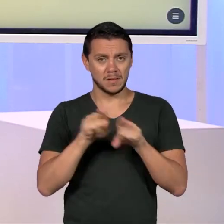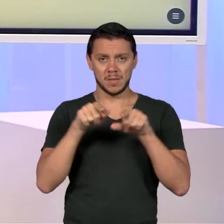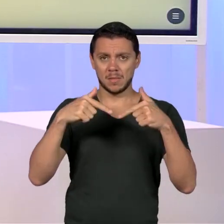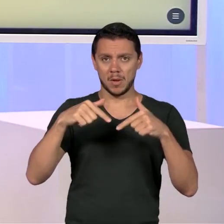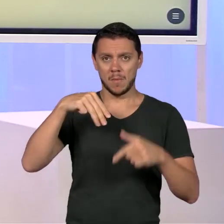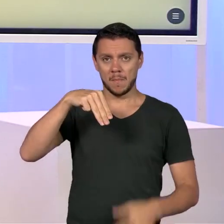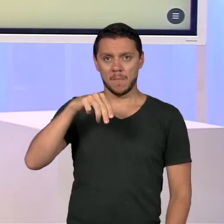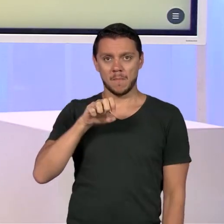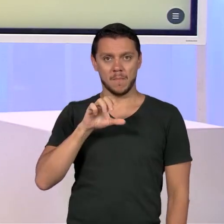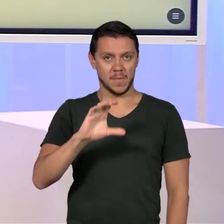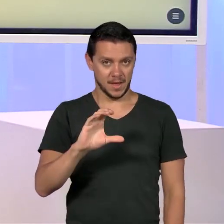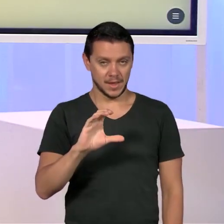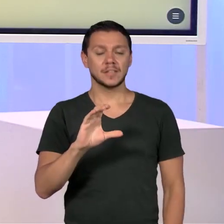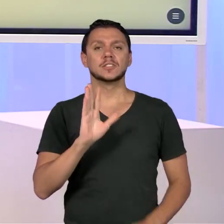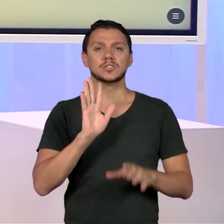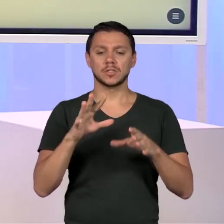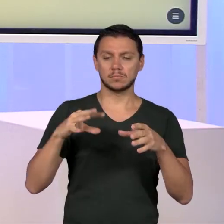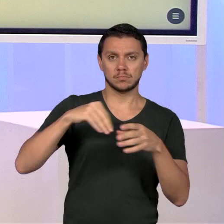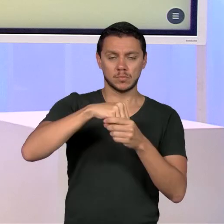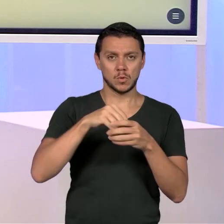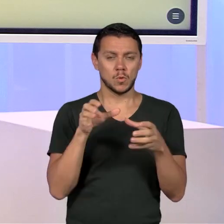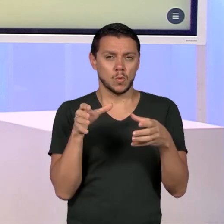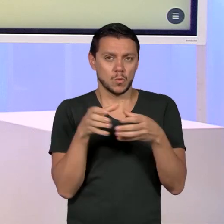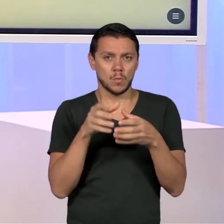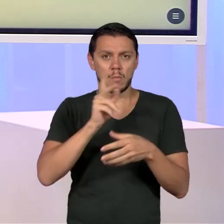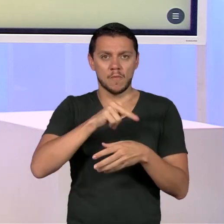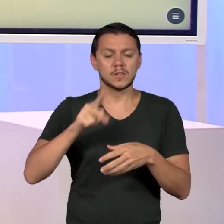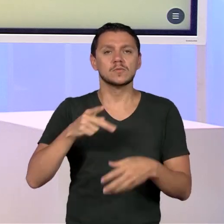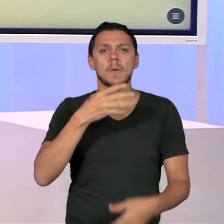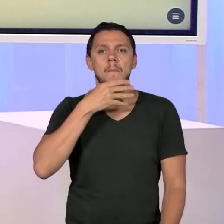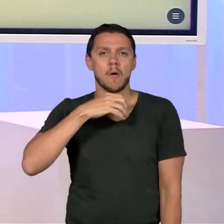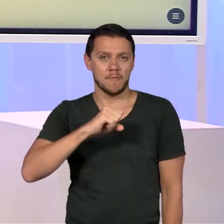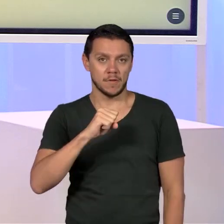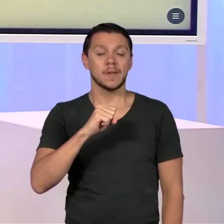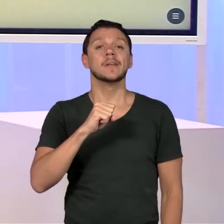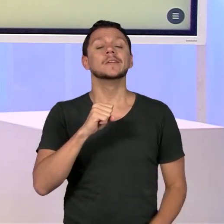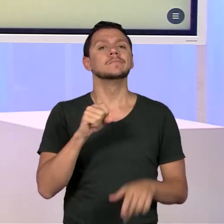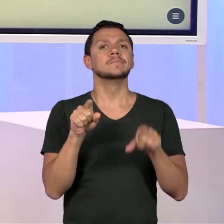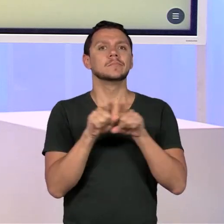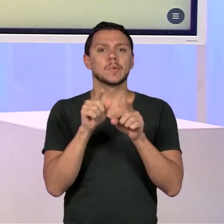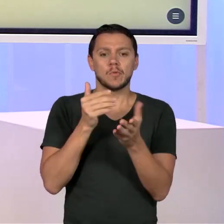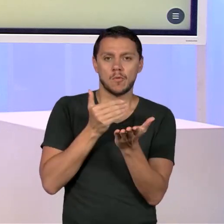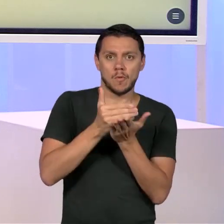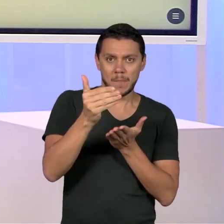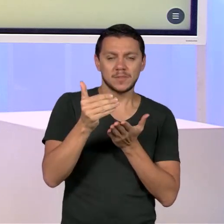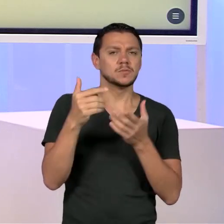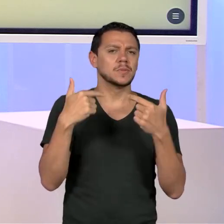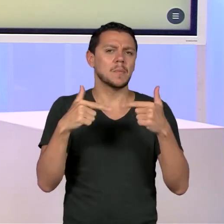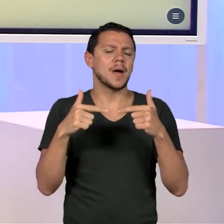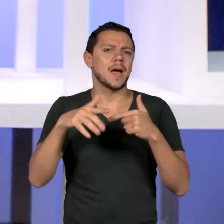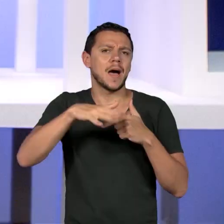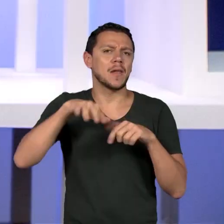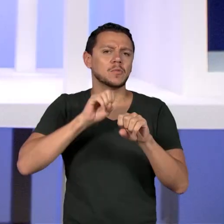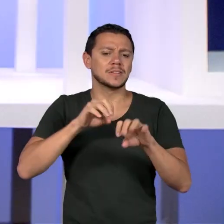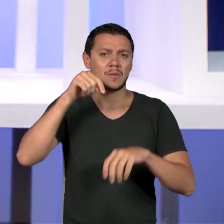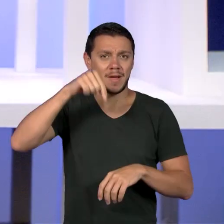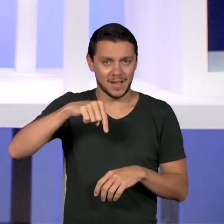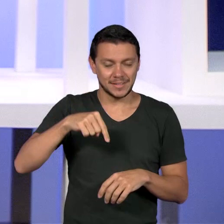integrou a equipe do professor Paulo Freire, iniciou sua carreira aqui na Rede Municipal de Educação.